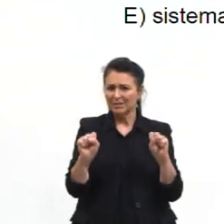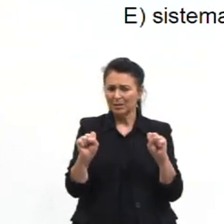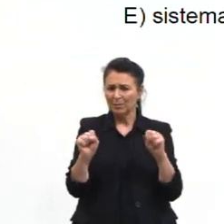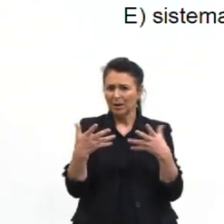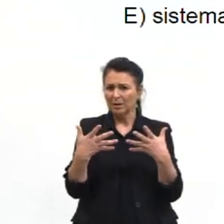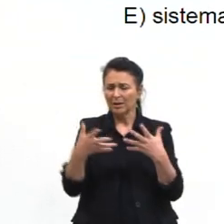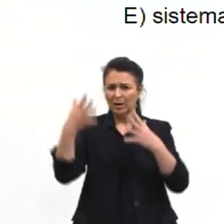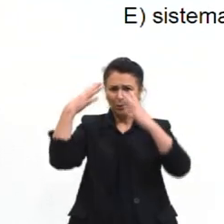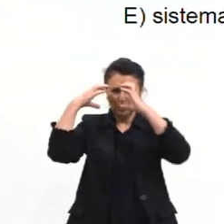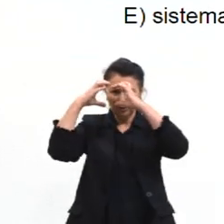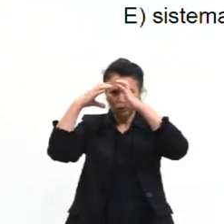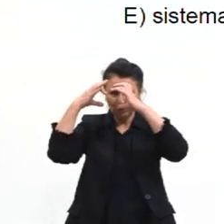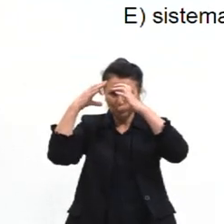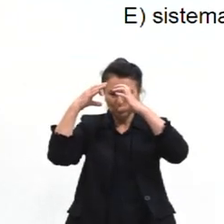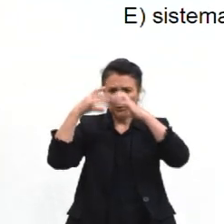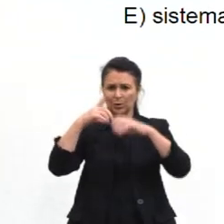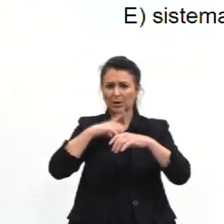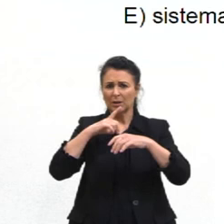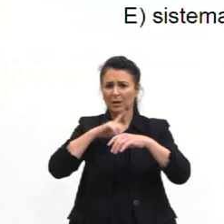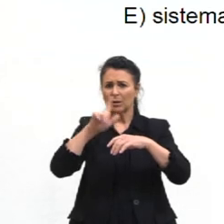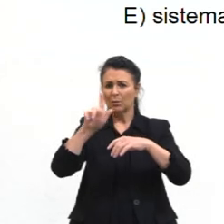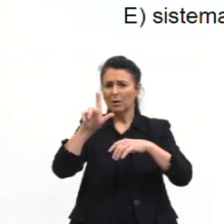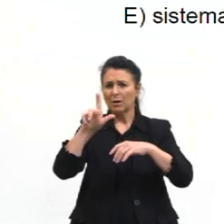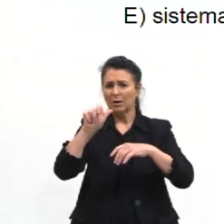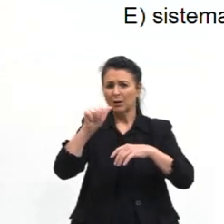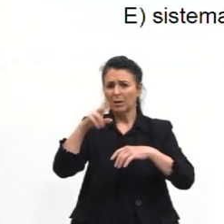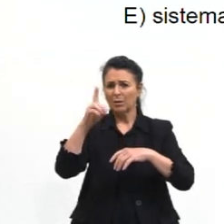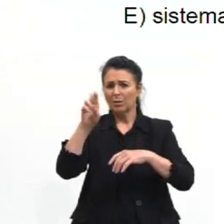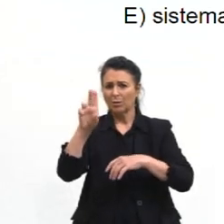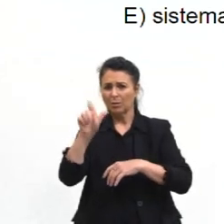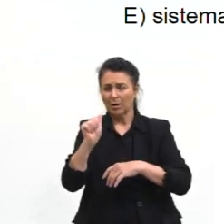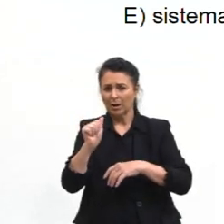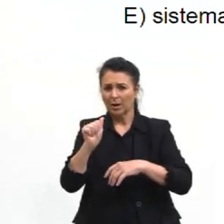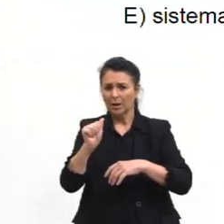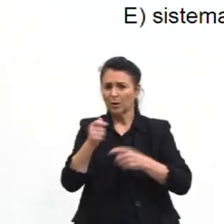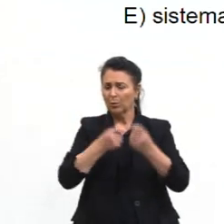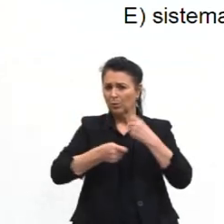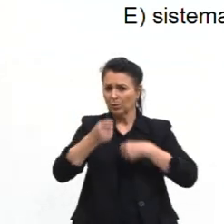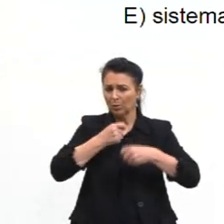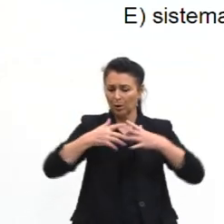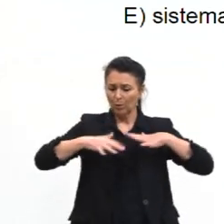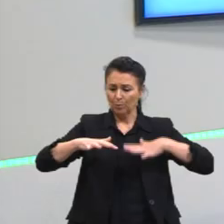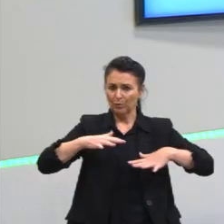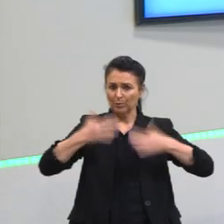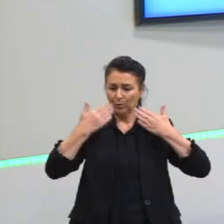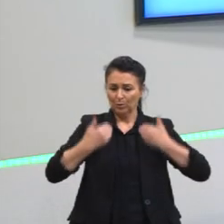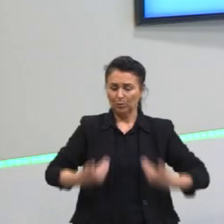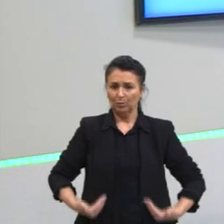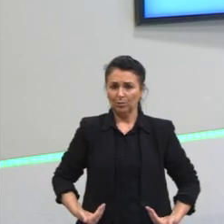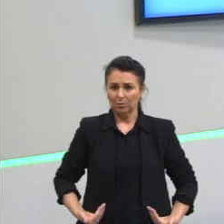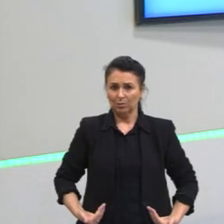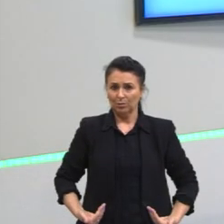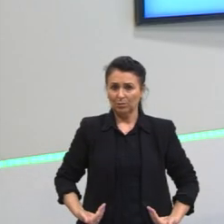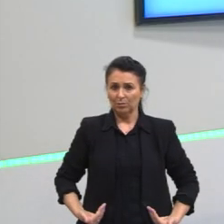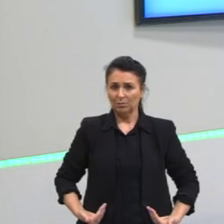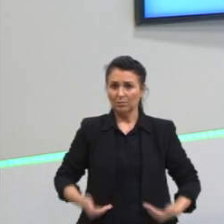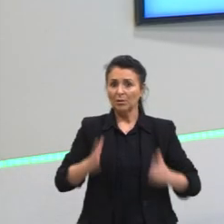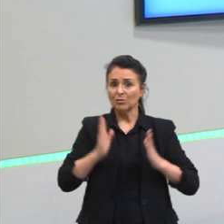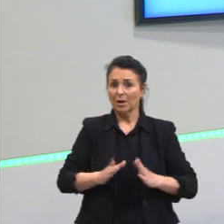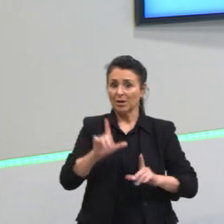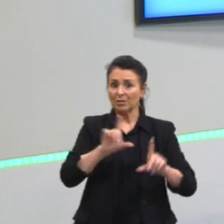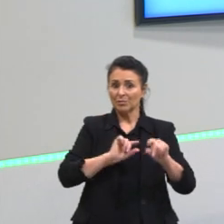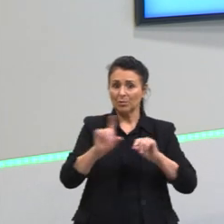que promove a coordenação central do movimento corporal. Então, já escolheram